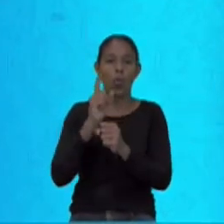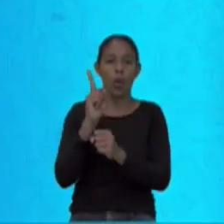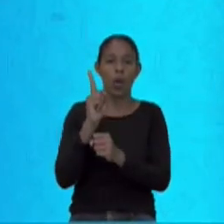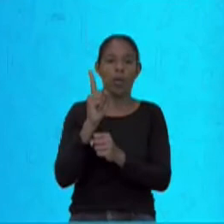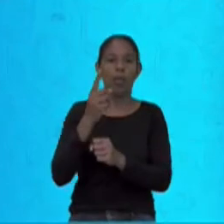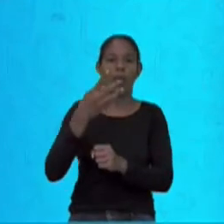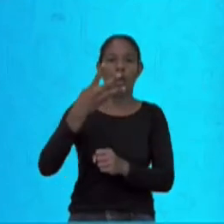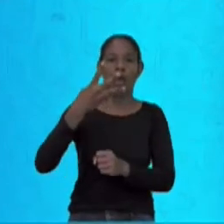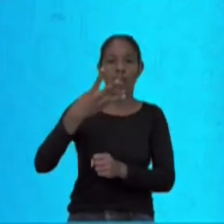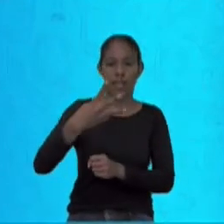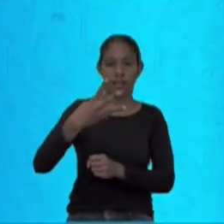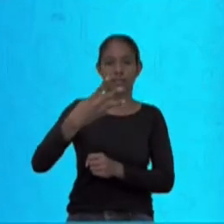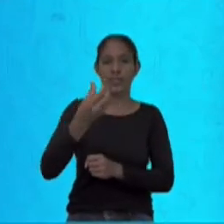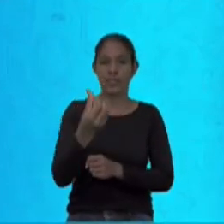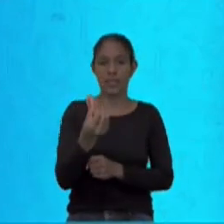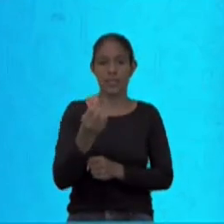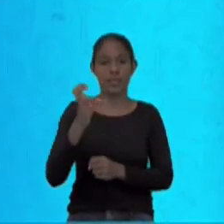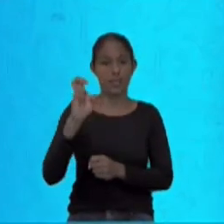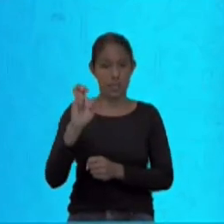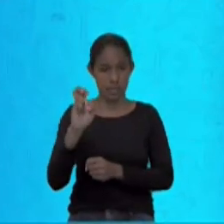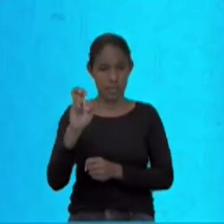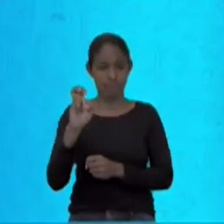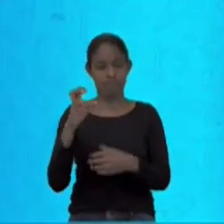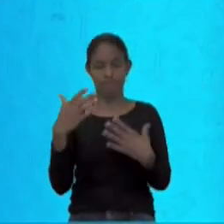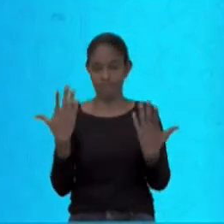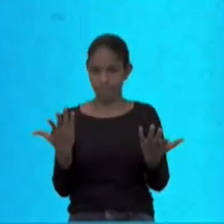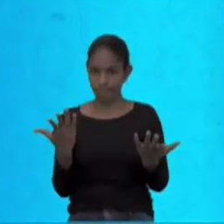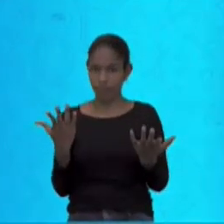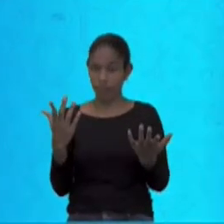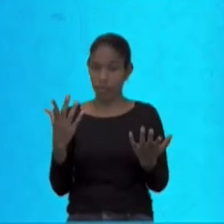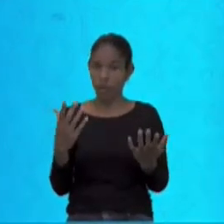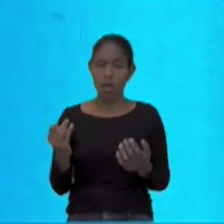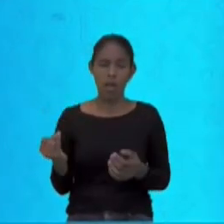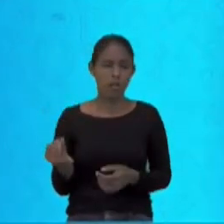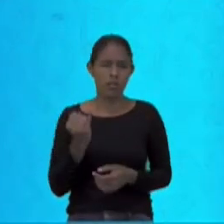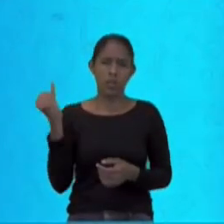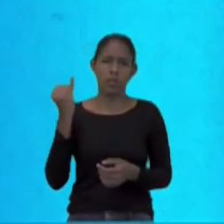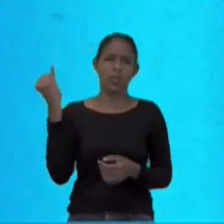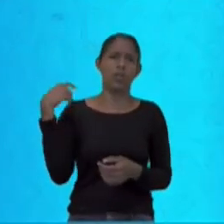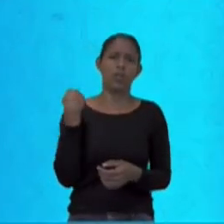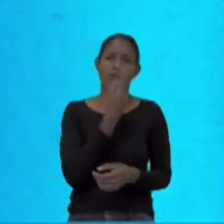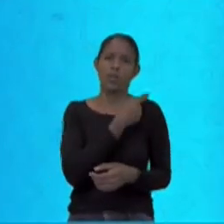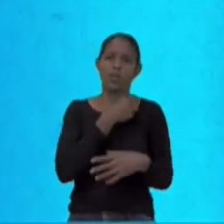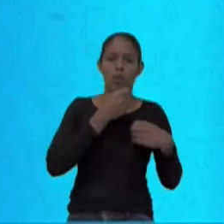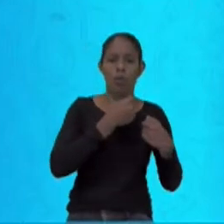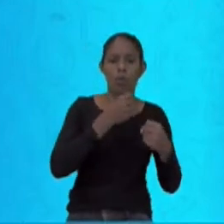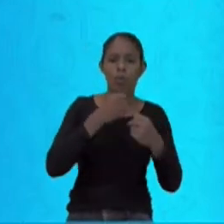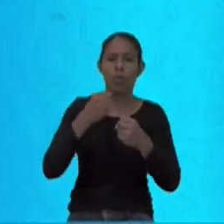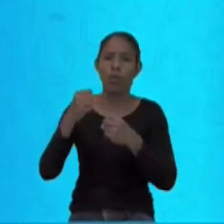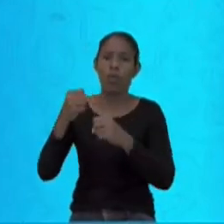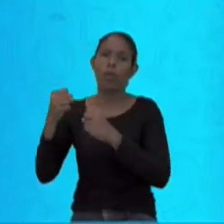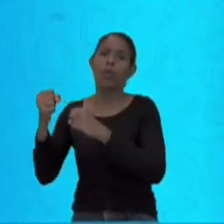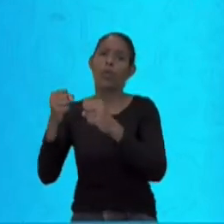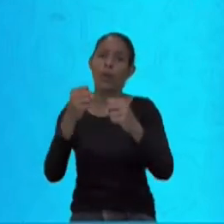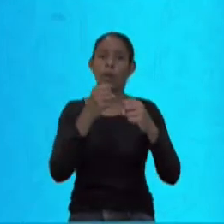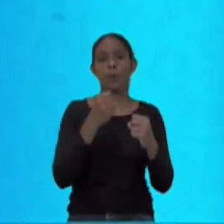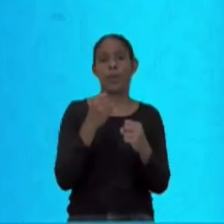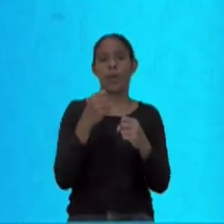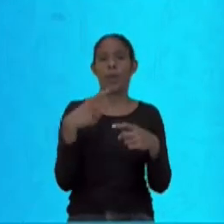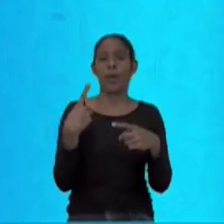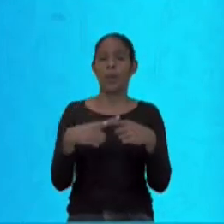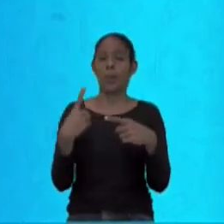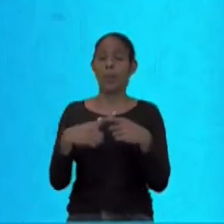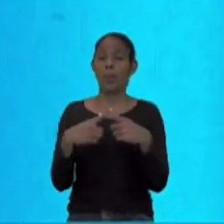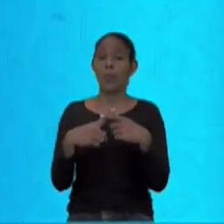colocada hoje, ou a limpeza que nós deixamos de fazer hoje, os resultados do Aedes aegypti não serão agora, mas, daqui a um ano,